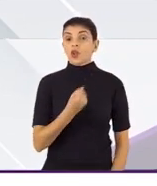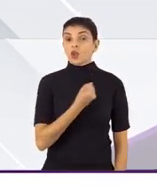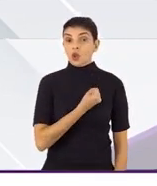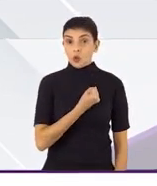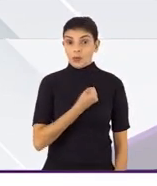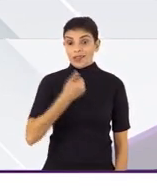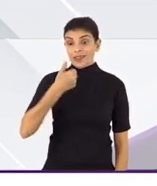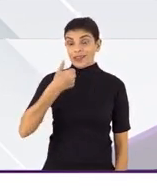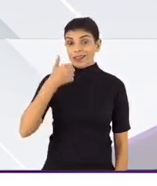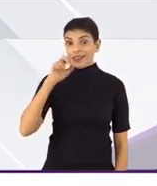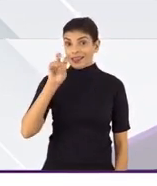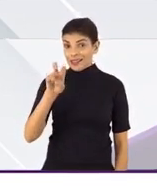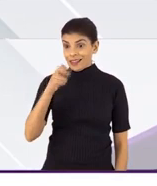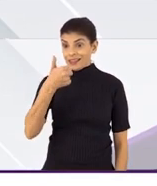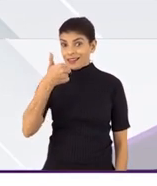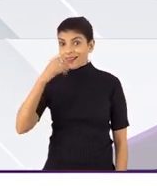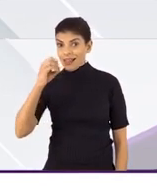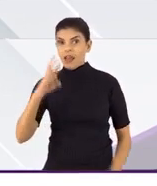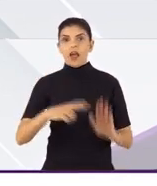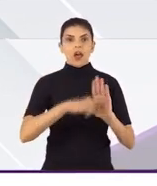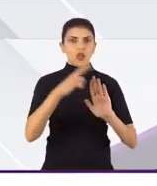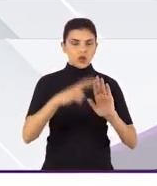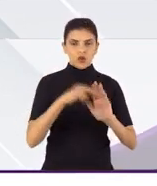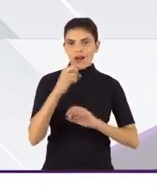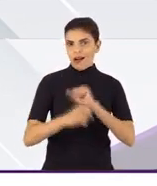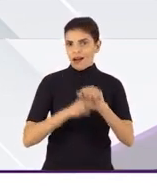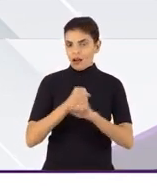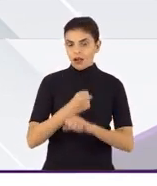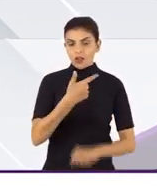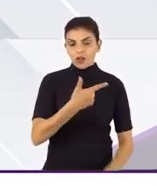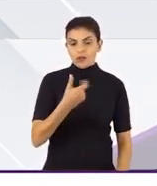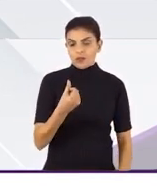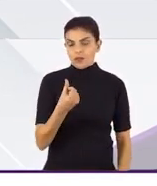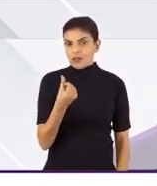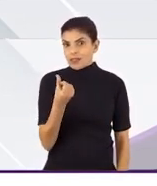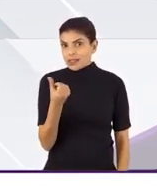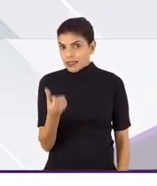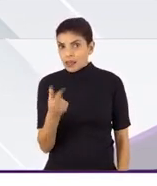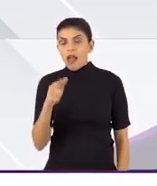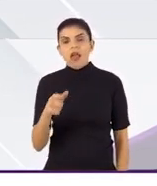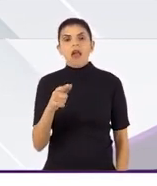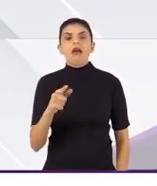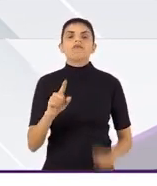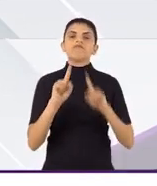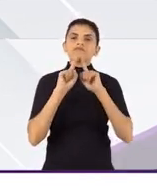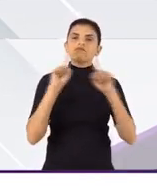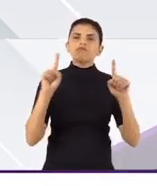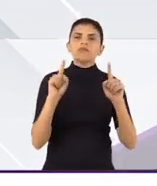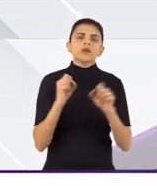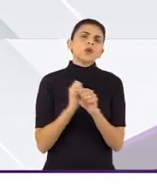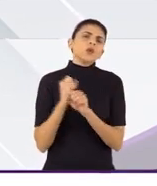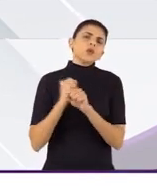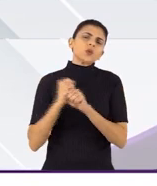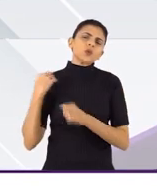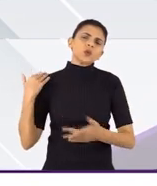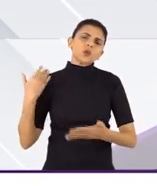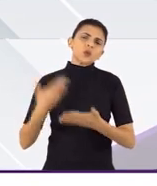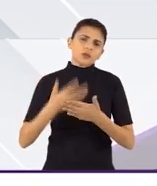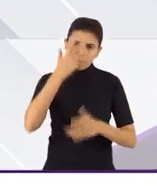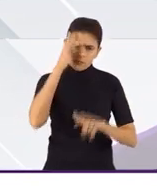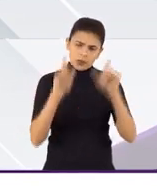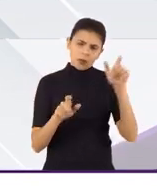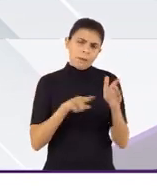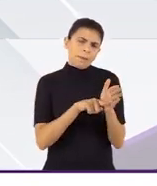Já a resolução de número 510 de 2016 era uma reivindicação de muito